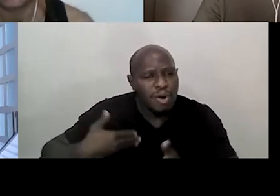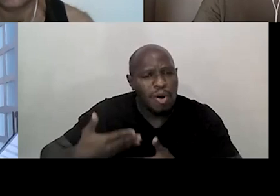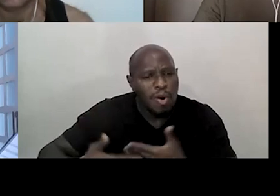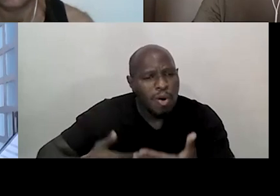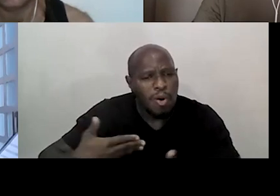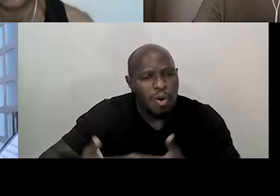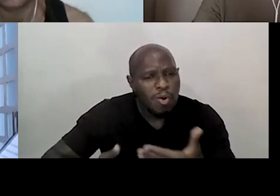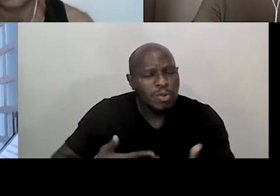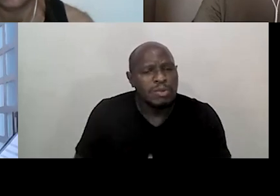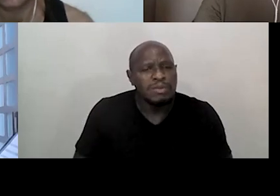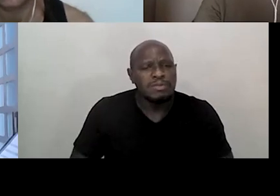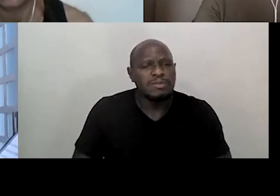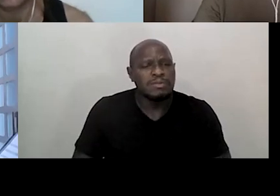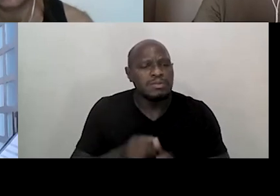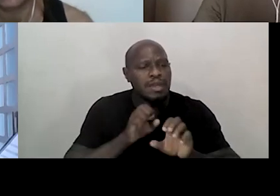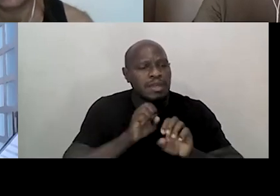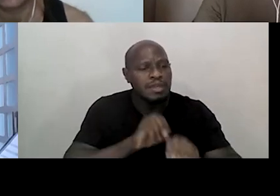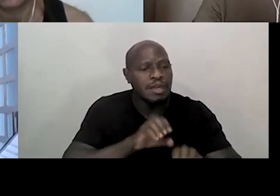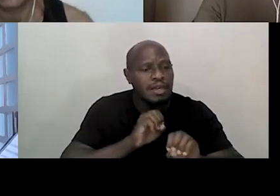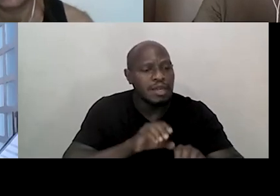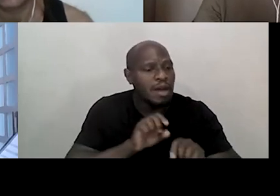ensino de palhaçaria